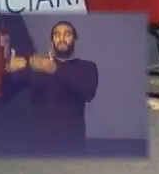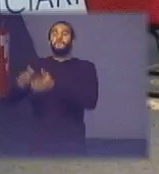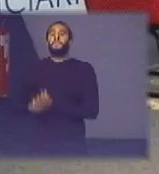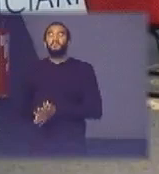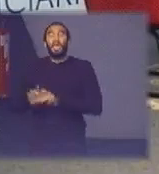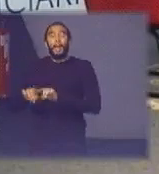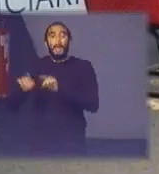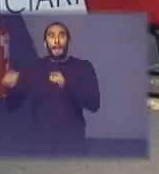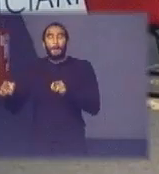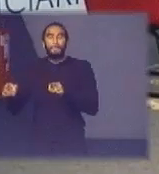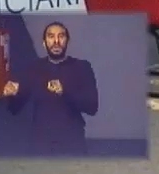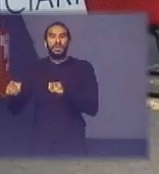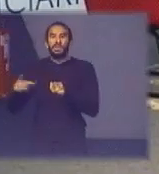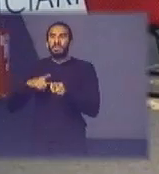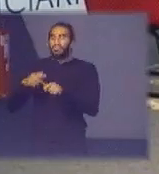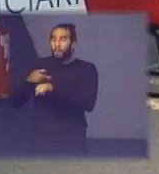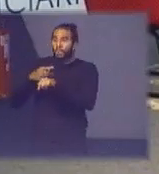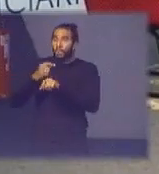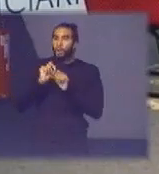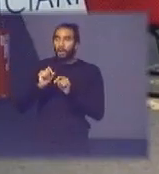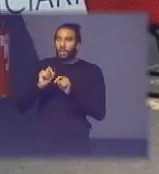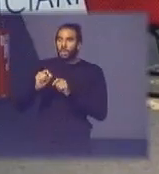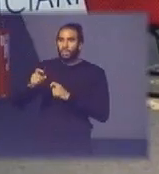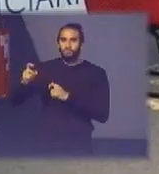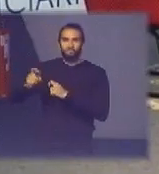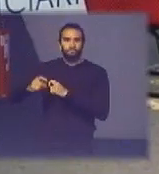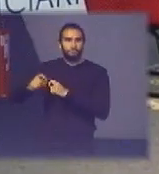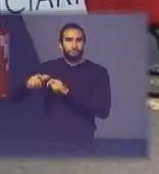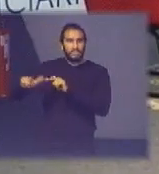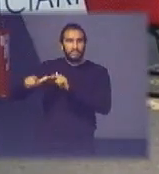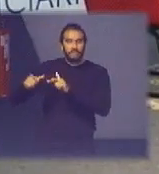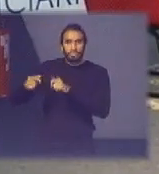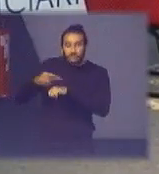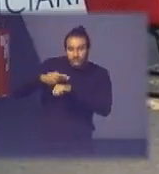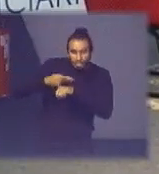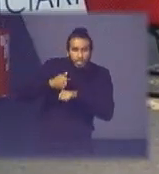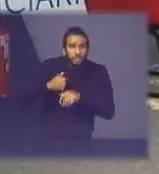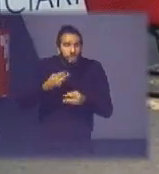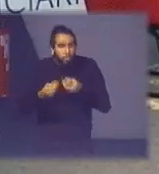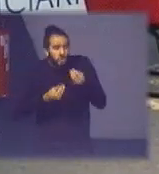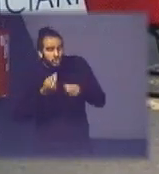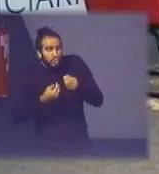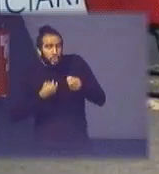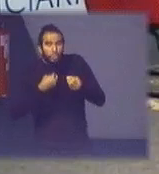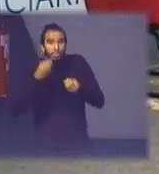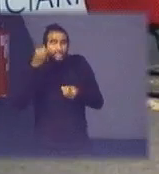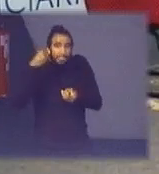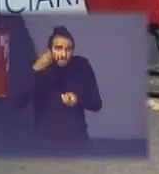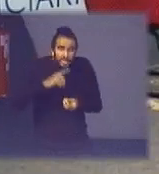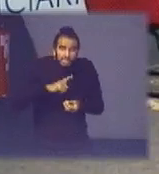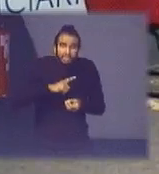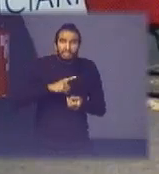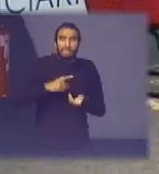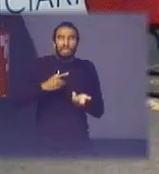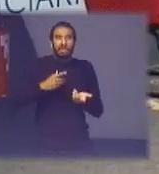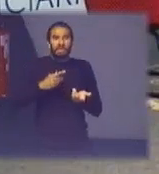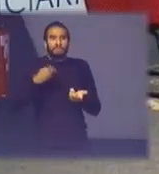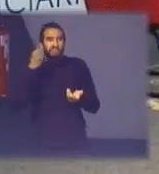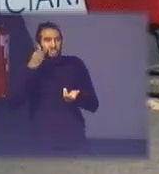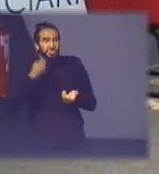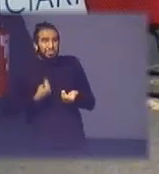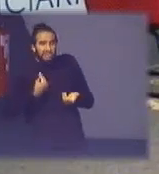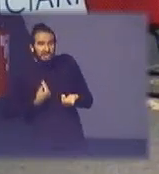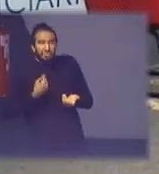mas quem veio procurar a gente foram os médicos do trabalho e falando de relatos que eles têm e vivência que eles têm de